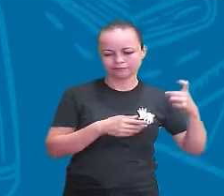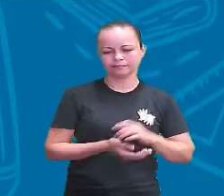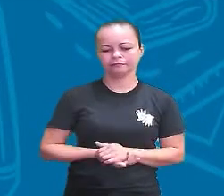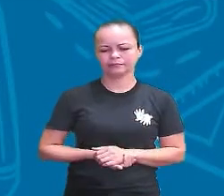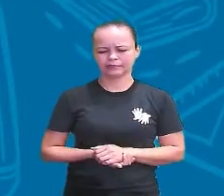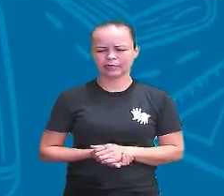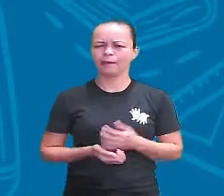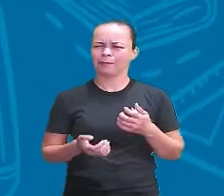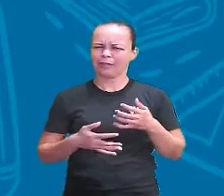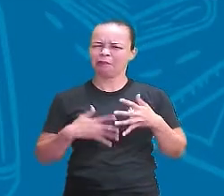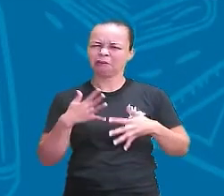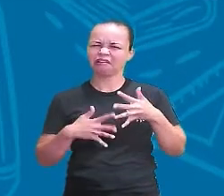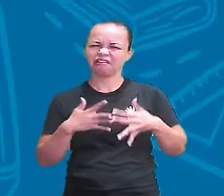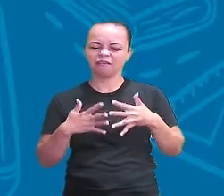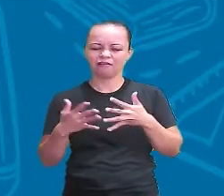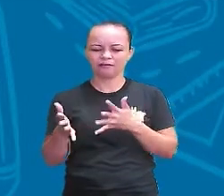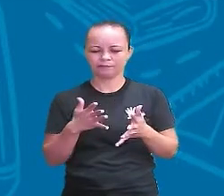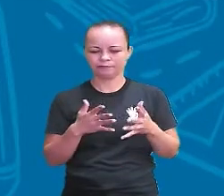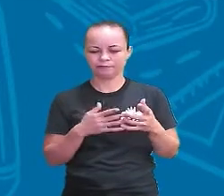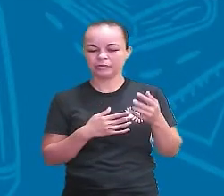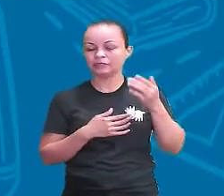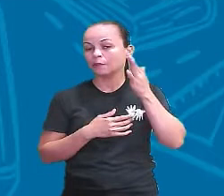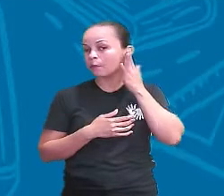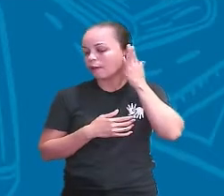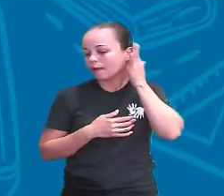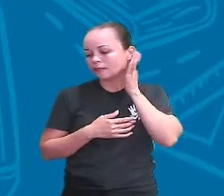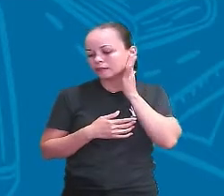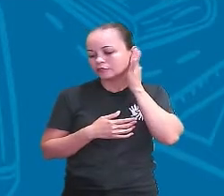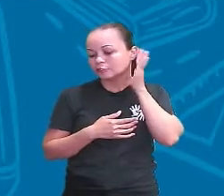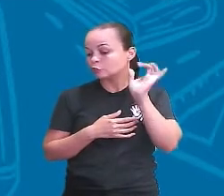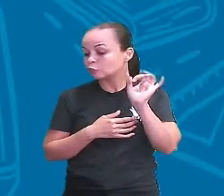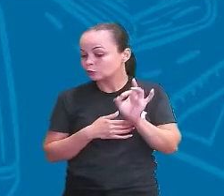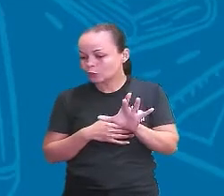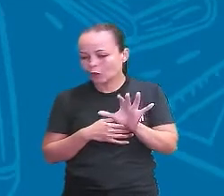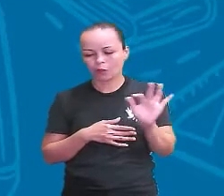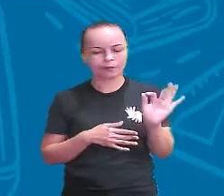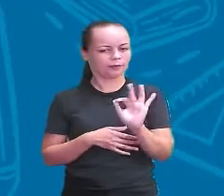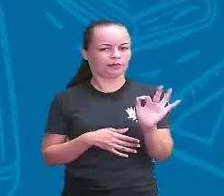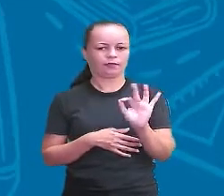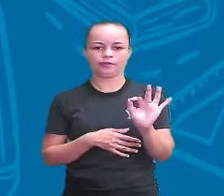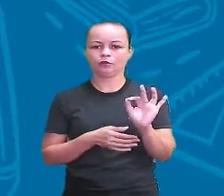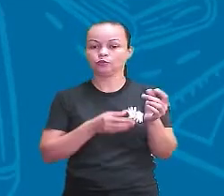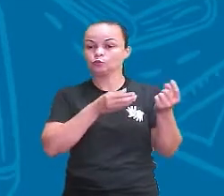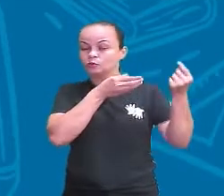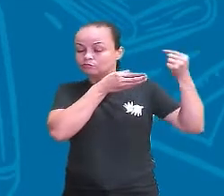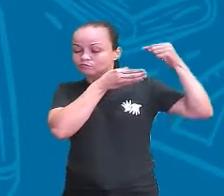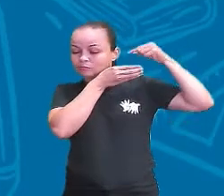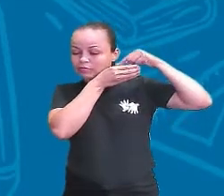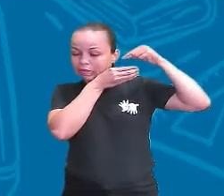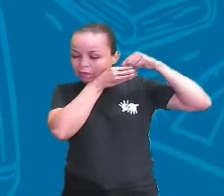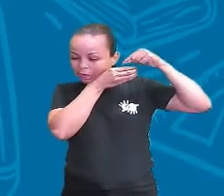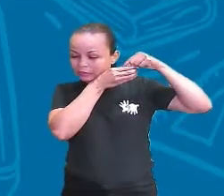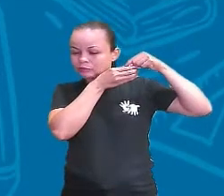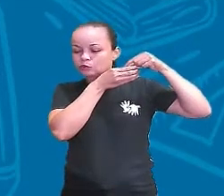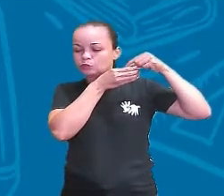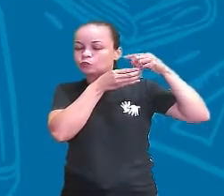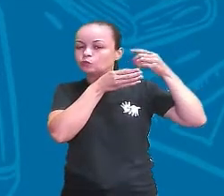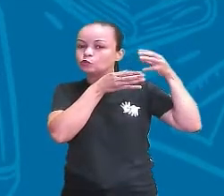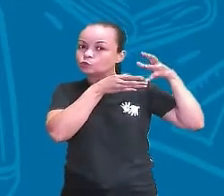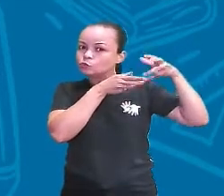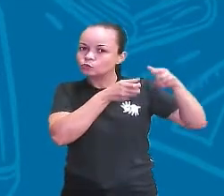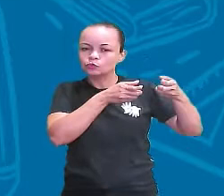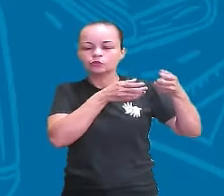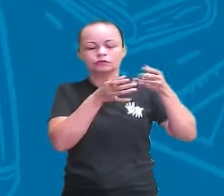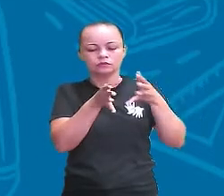Nossa orelha aqui, ó, não é só essa parte daqui que a gente utiliza para escutar, não. É todos aqueles órgãos aqui de dentro e